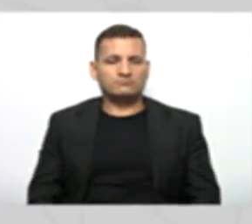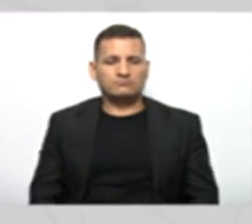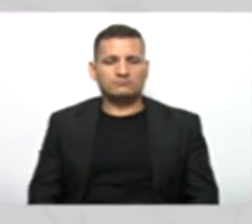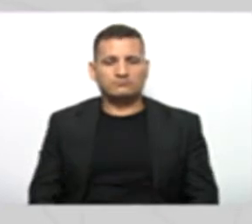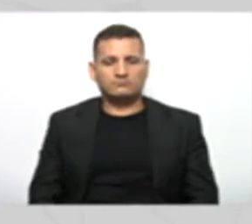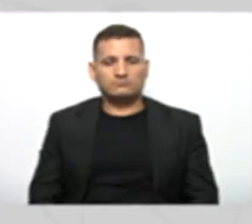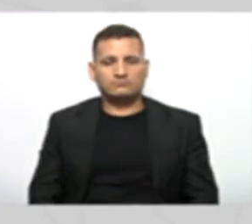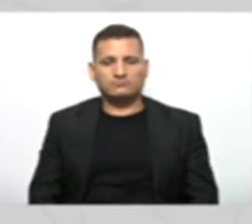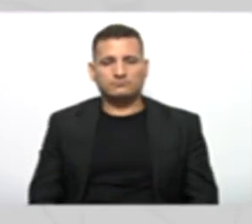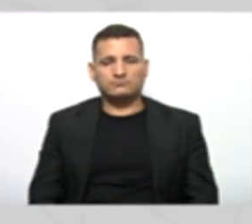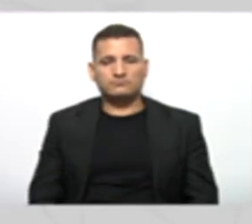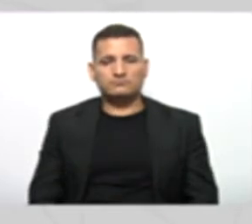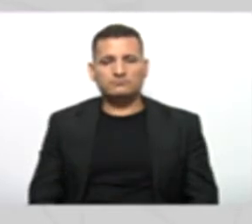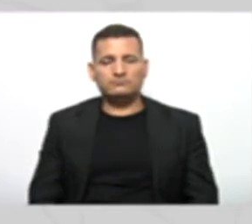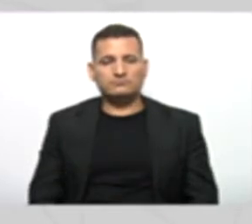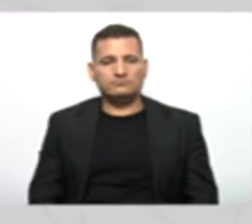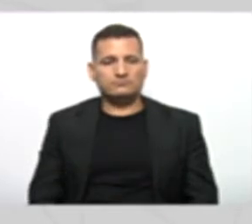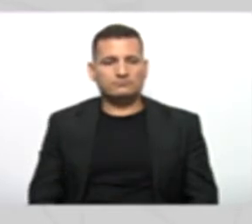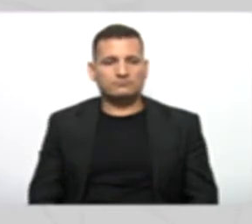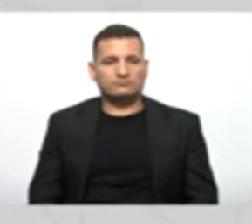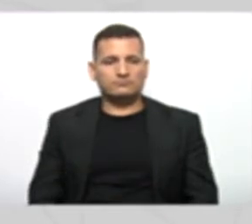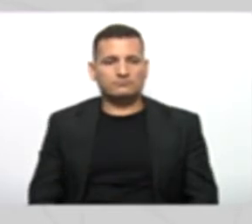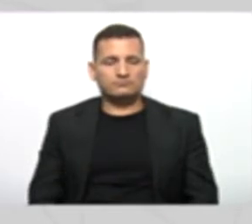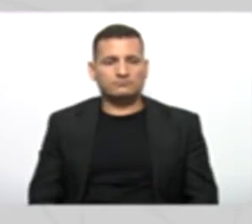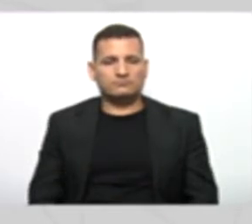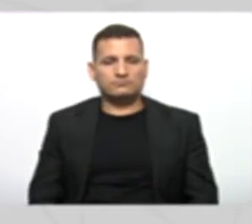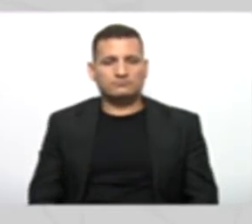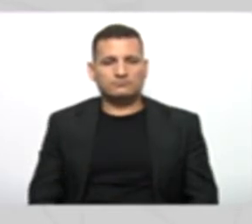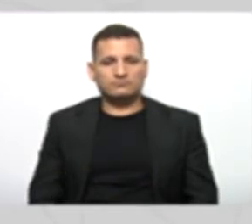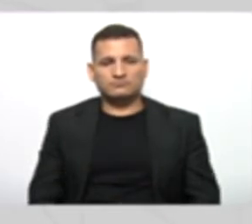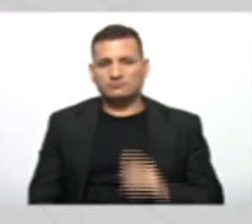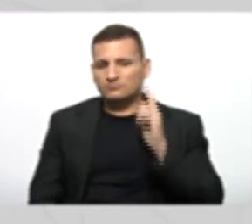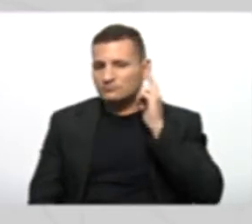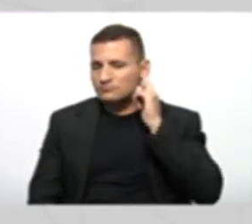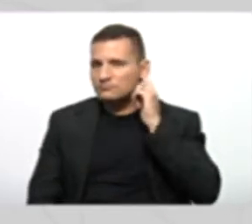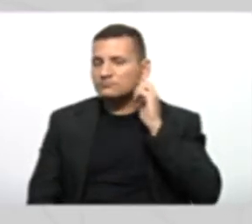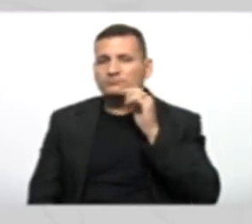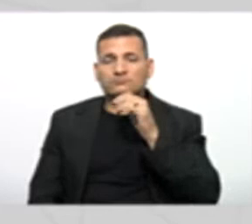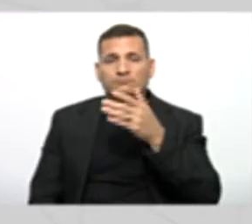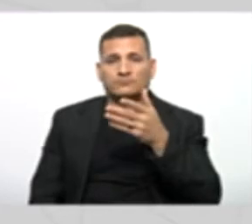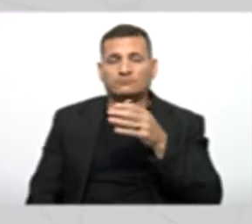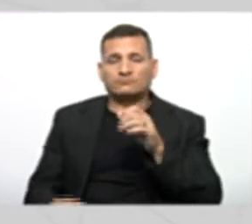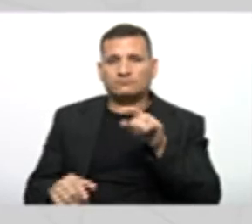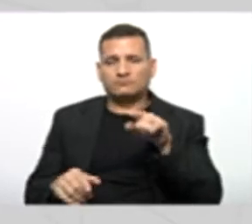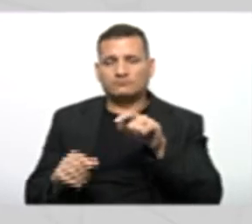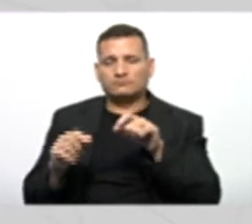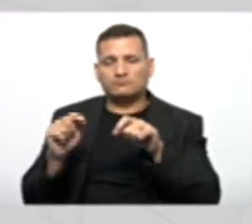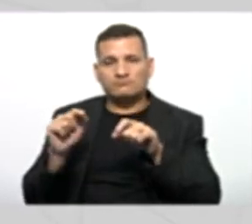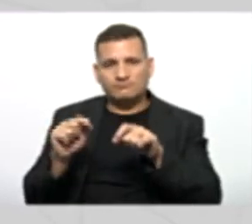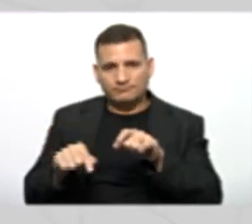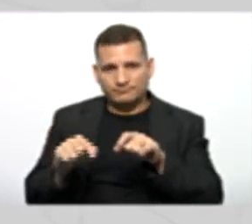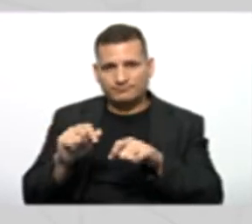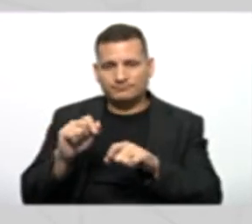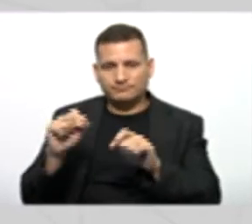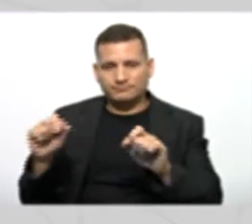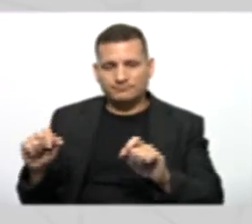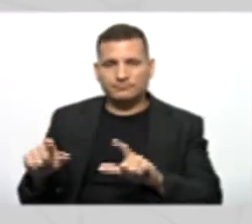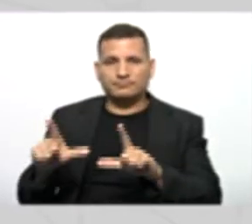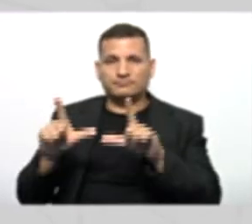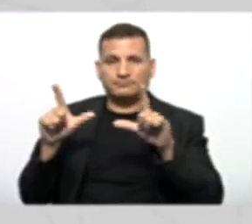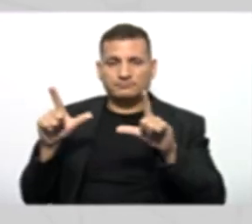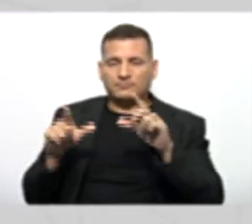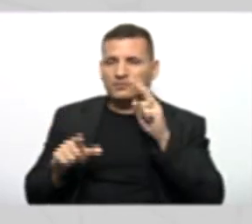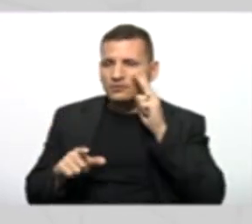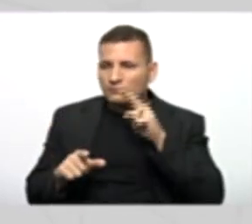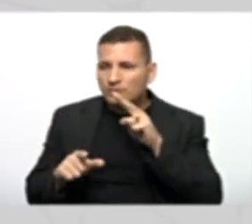Beleza Aqui já começou A mudar Quando você executar O programa Até agora Vai pedir lá Para o usuário Digitar